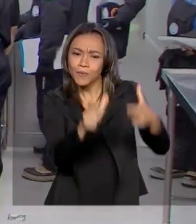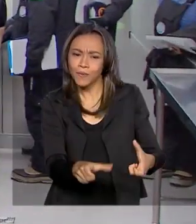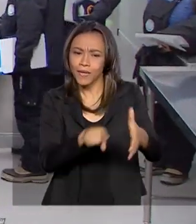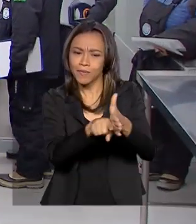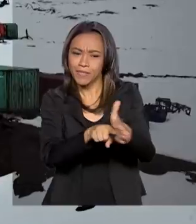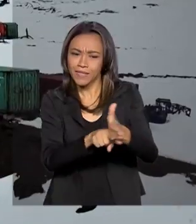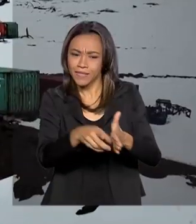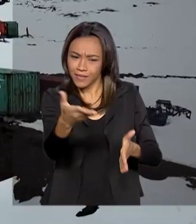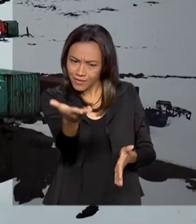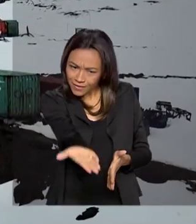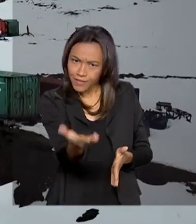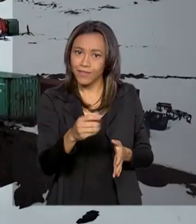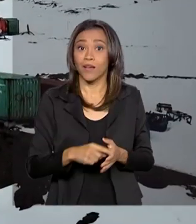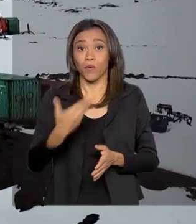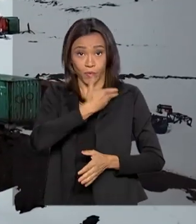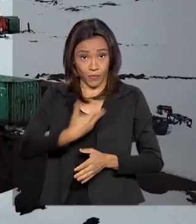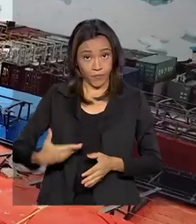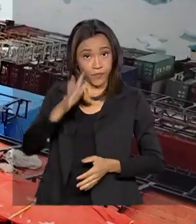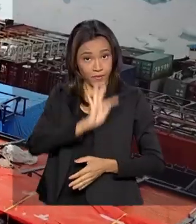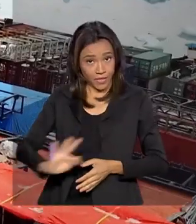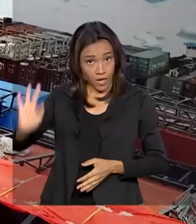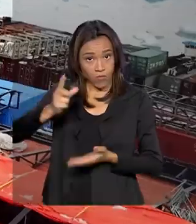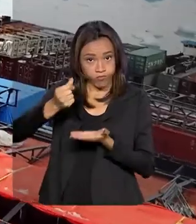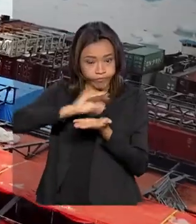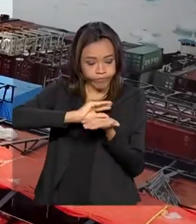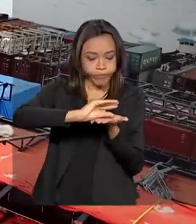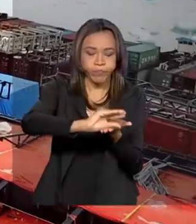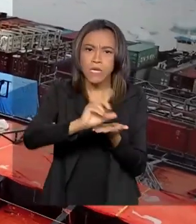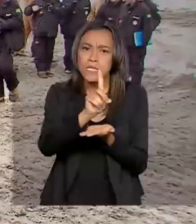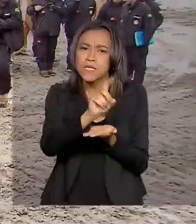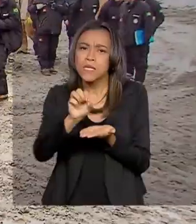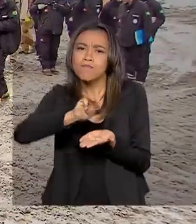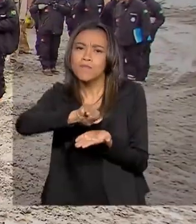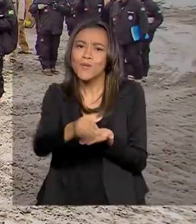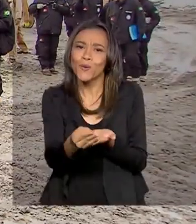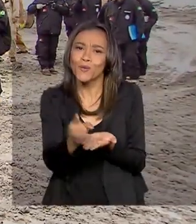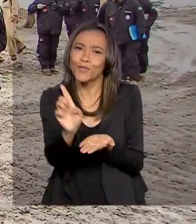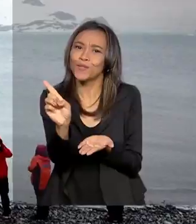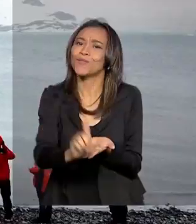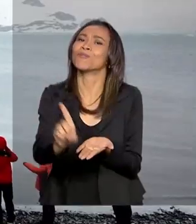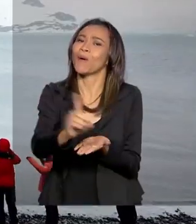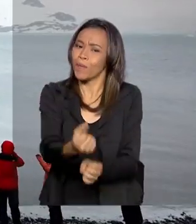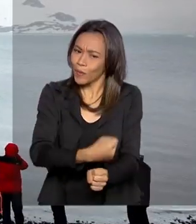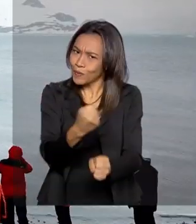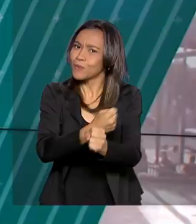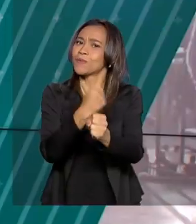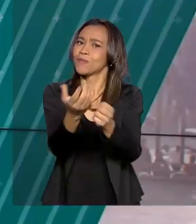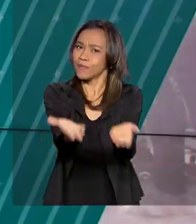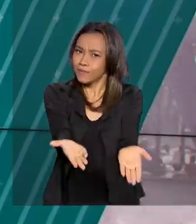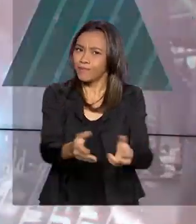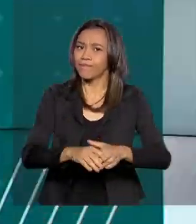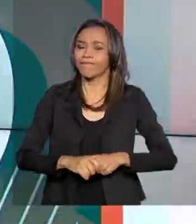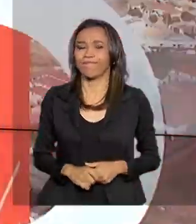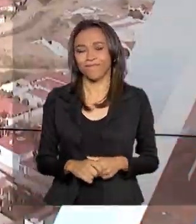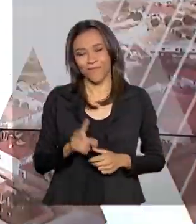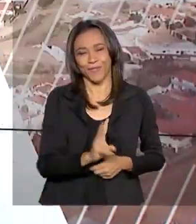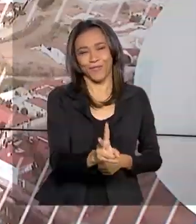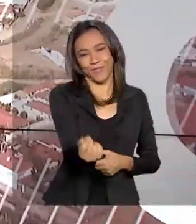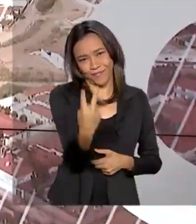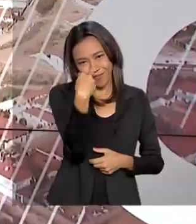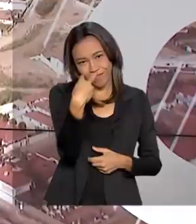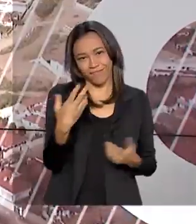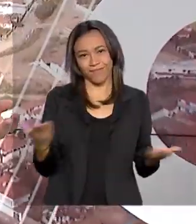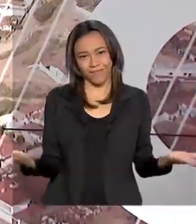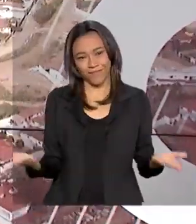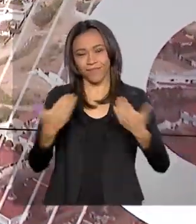continente gelado. O governo federal investiu cerca de 100 milhões de dólares na reconstrução. Fique com a gente, o